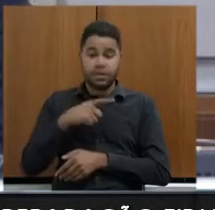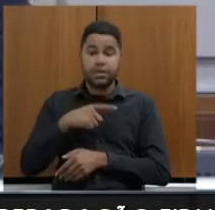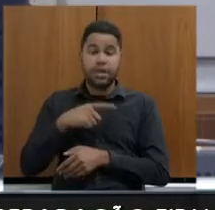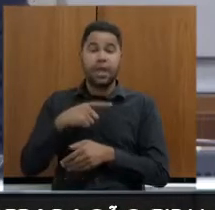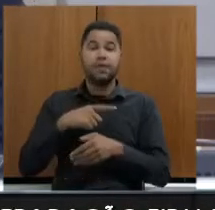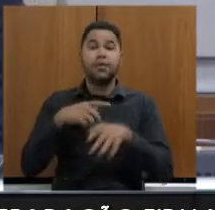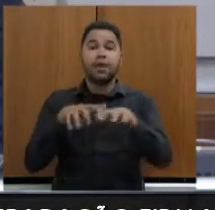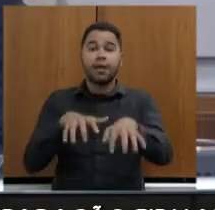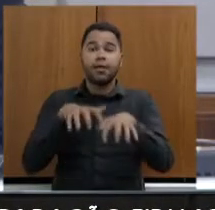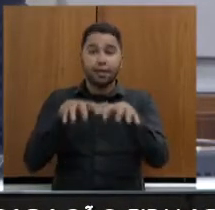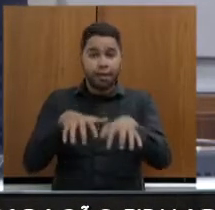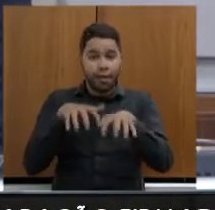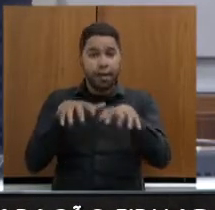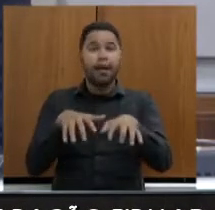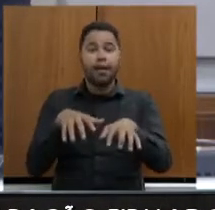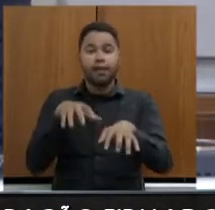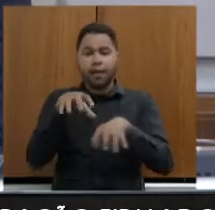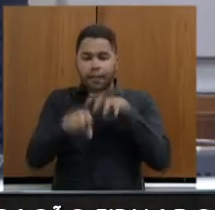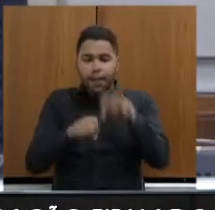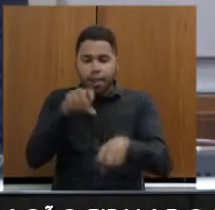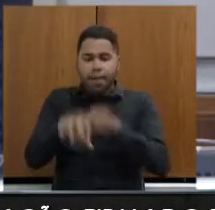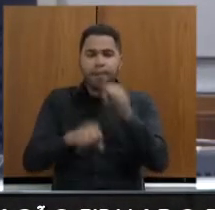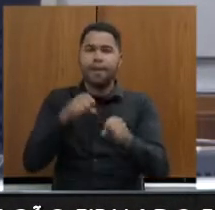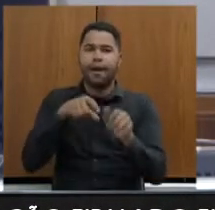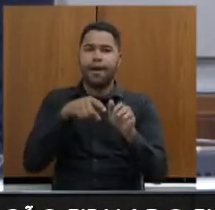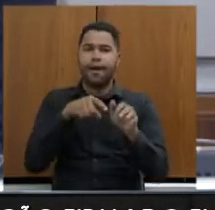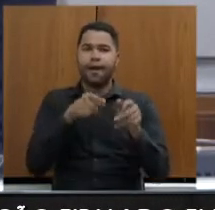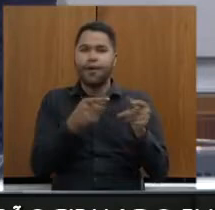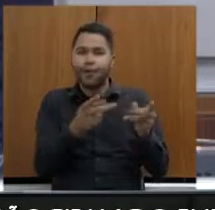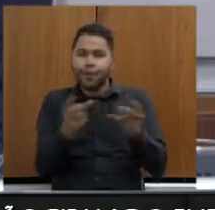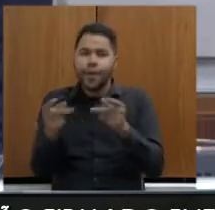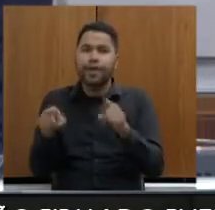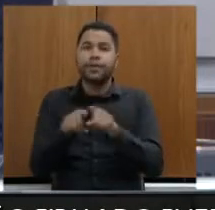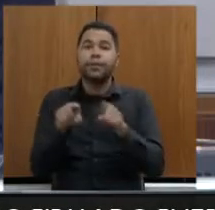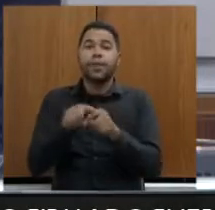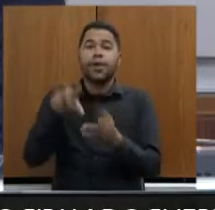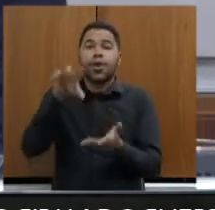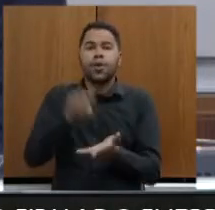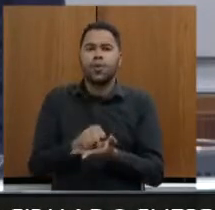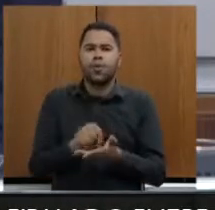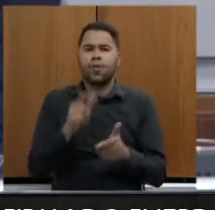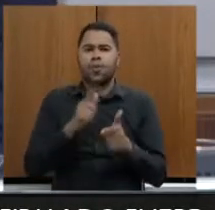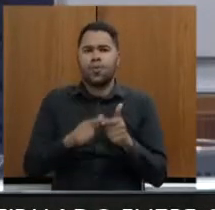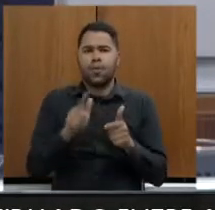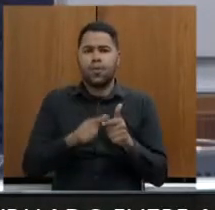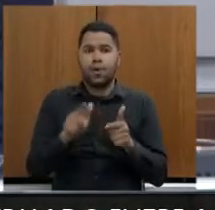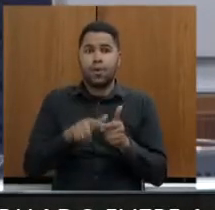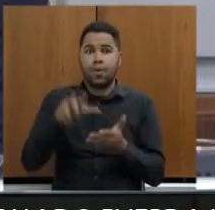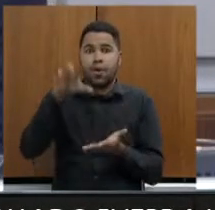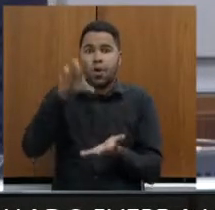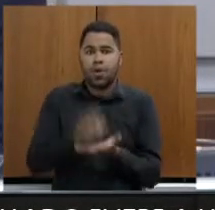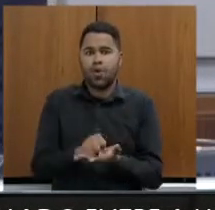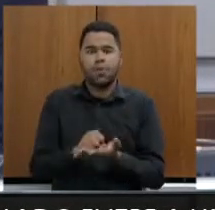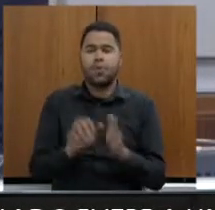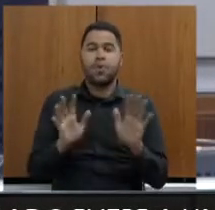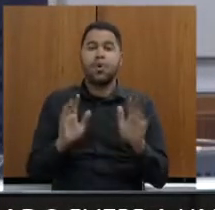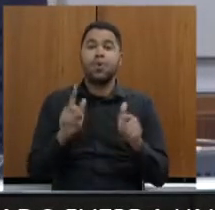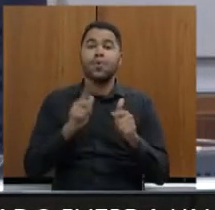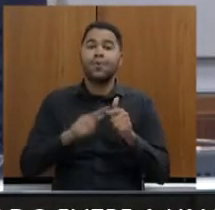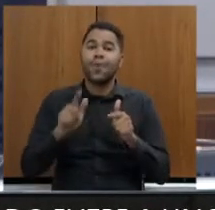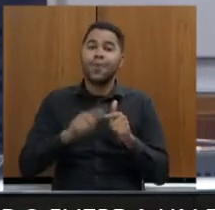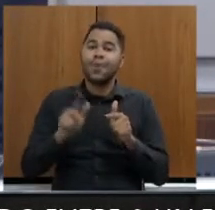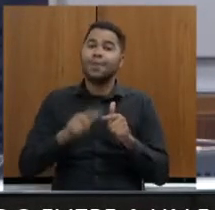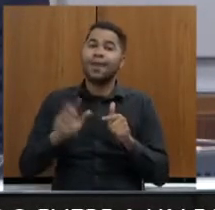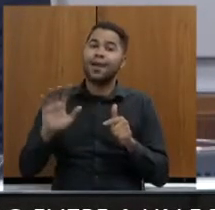fez. Você tem exploração comercial, você tem ocupação. O problema não é ter a ocupação, o problema é que ela seja